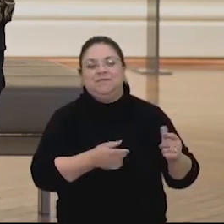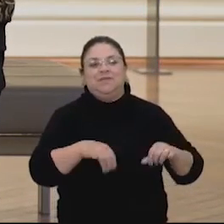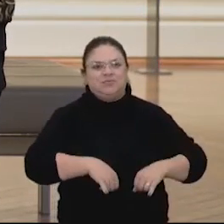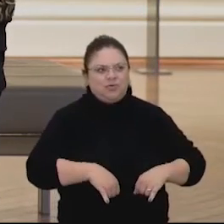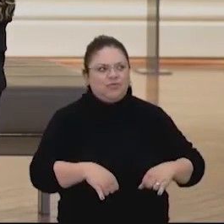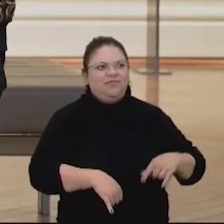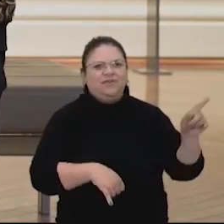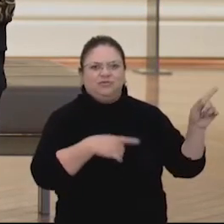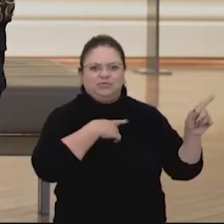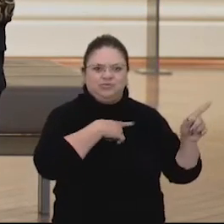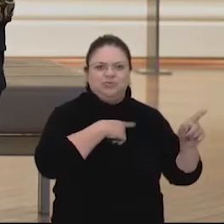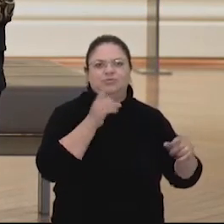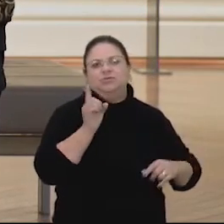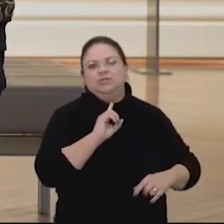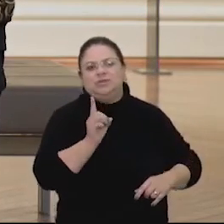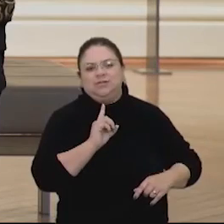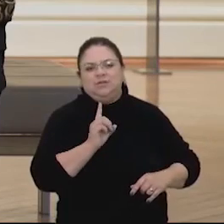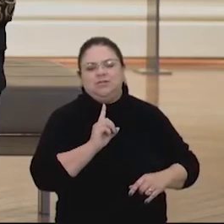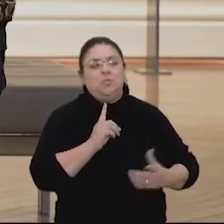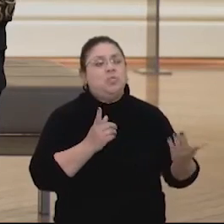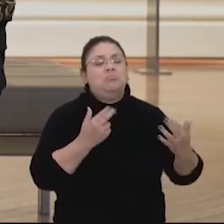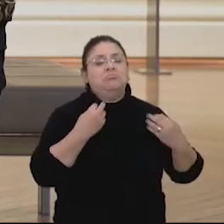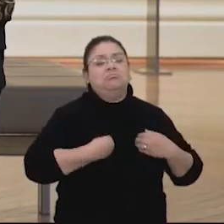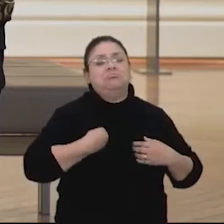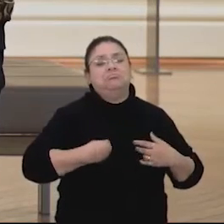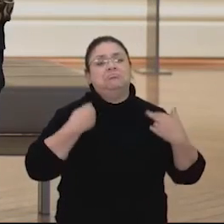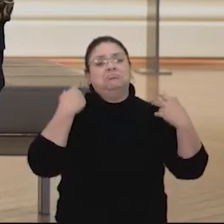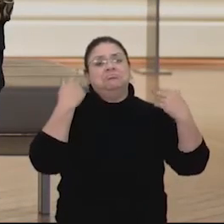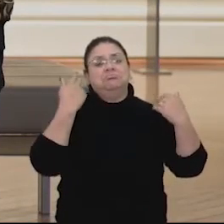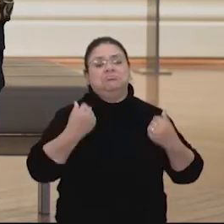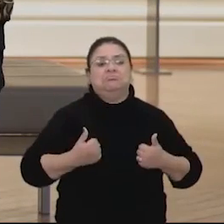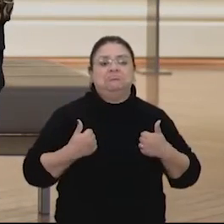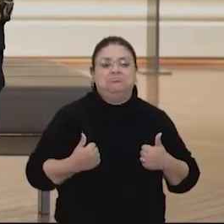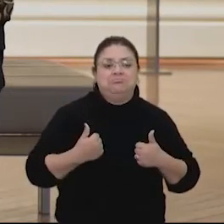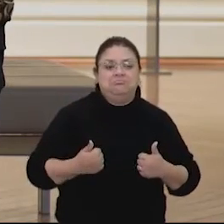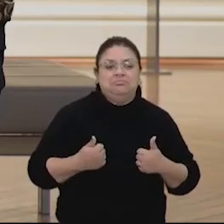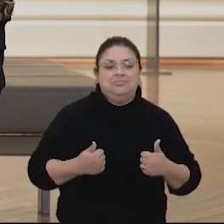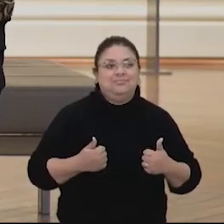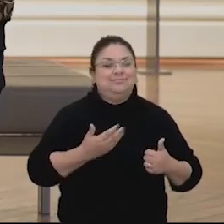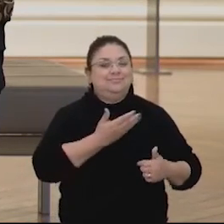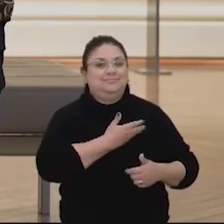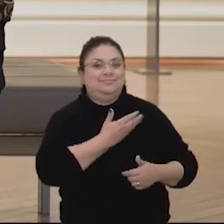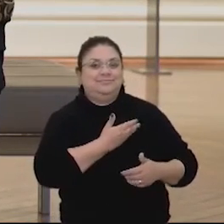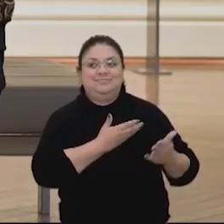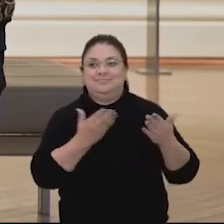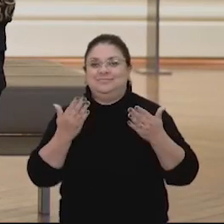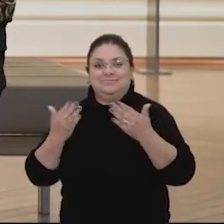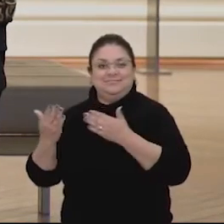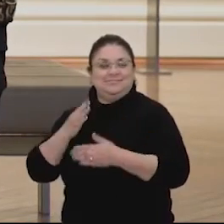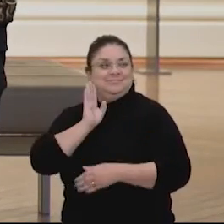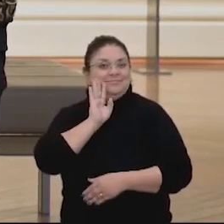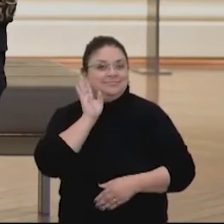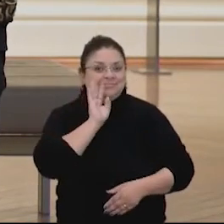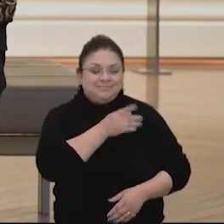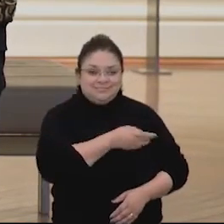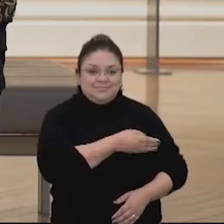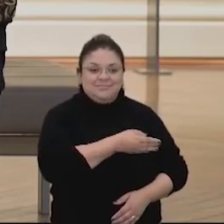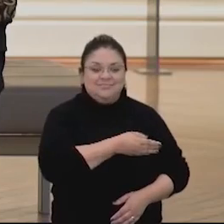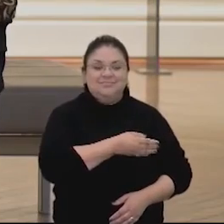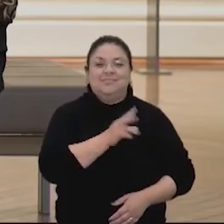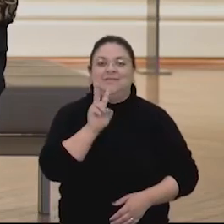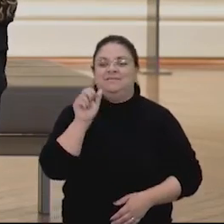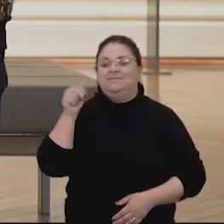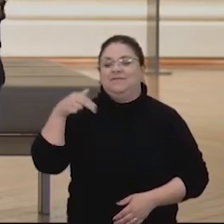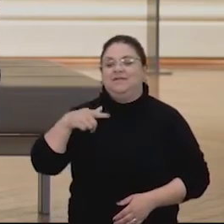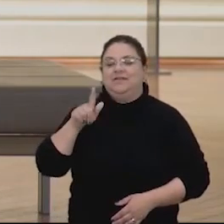sofrimento do artista ou não? Não tinha sofrimento nenhum. Era um cara super amigável. Então, vai dependendo, por exemplo, da história do Van